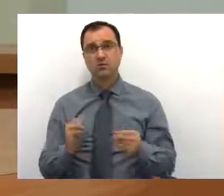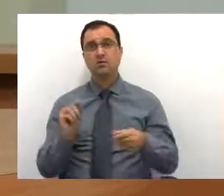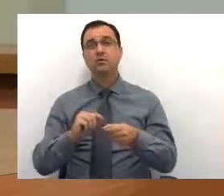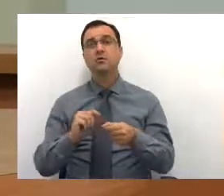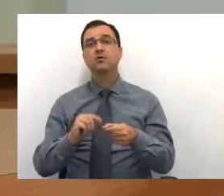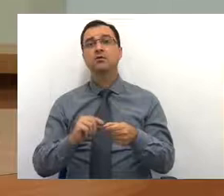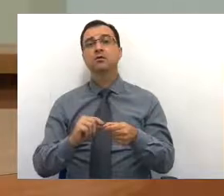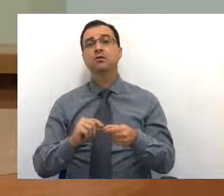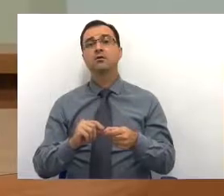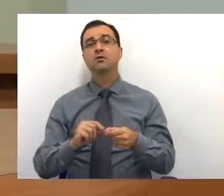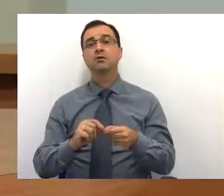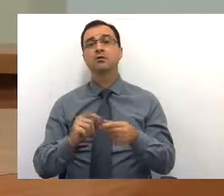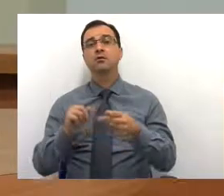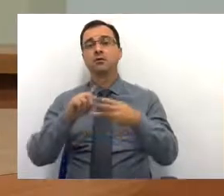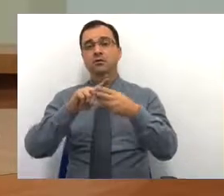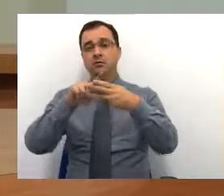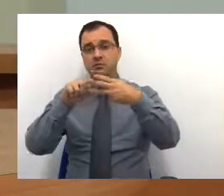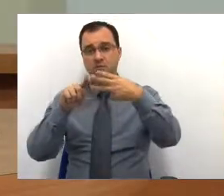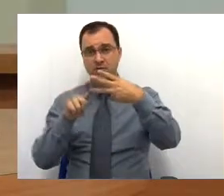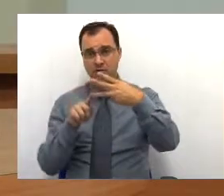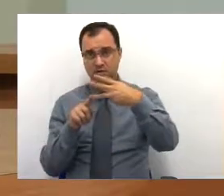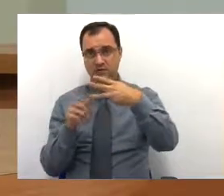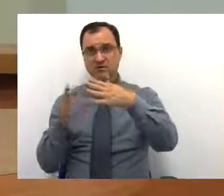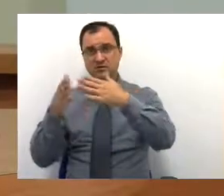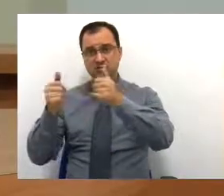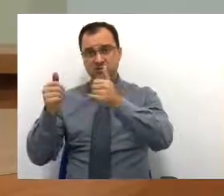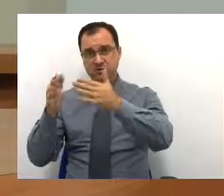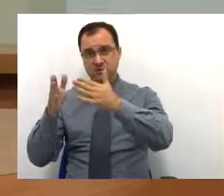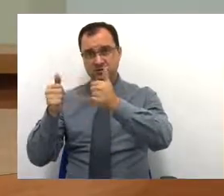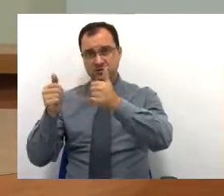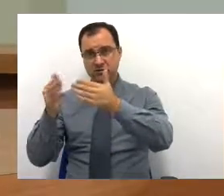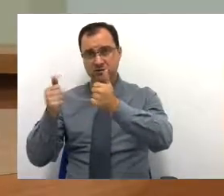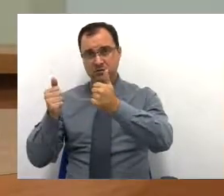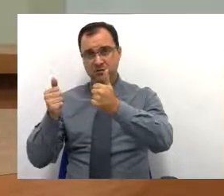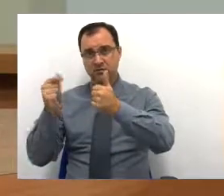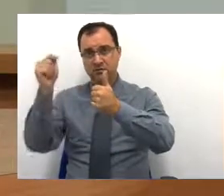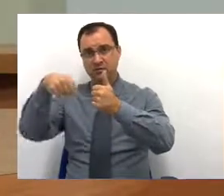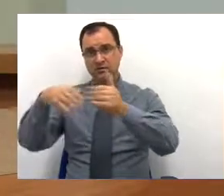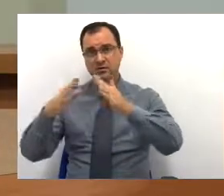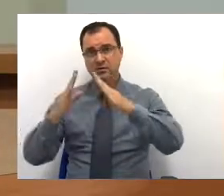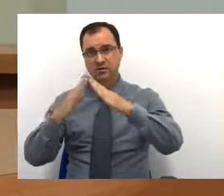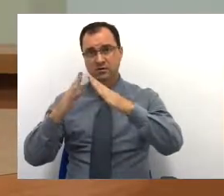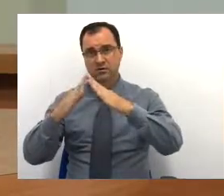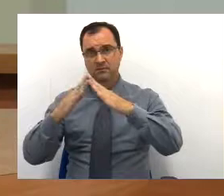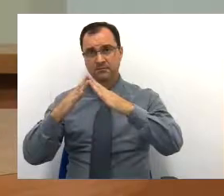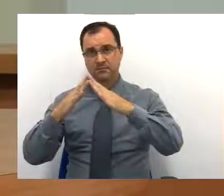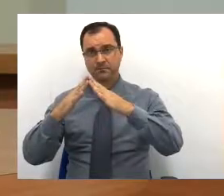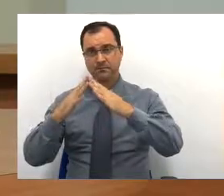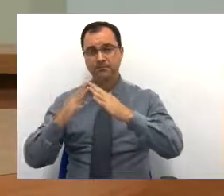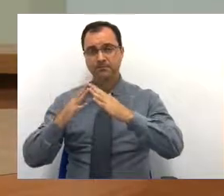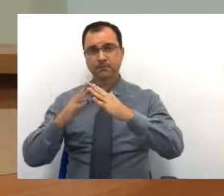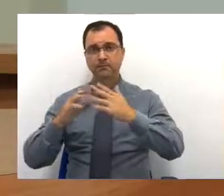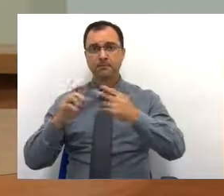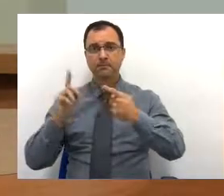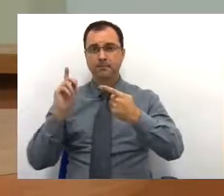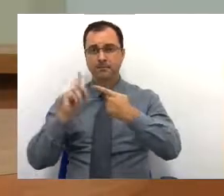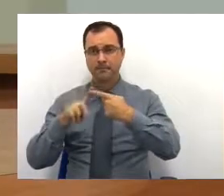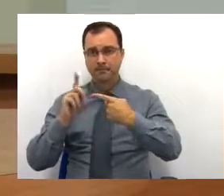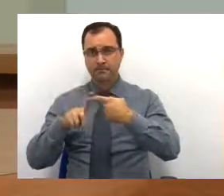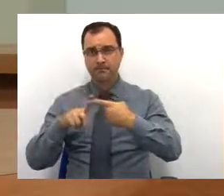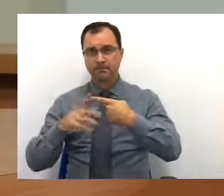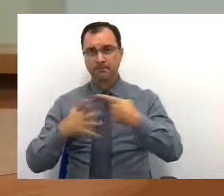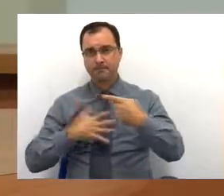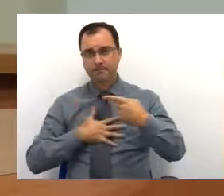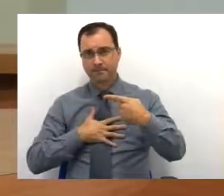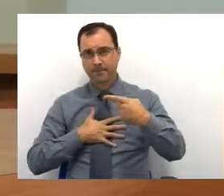fazer três reivindicações a vossa excelência, três reivindicações a esta casa, desculpe. Gostaria de saber de vossa excelência,